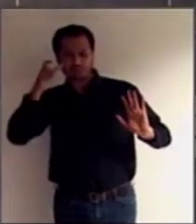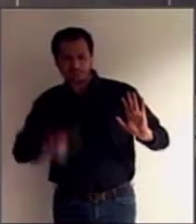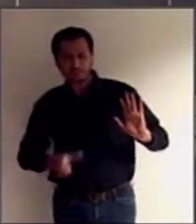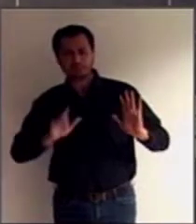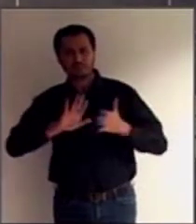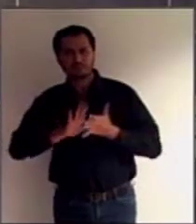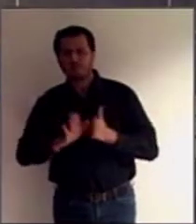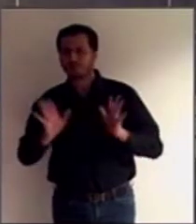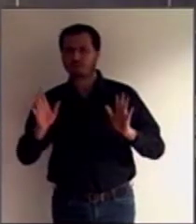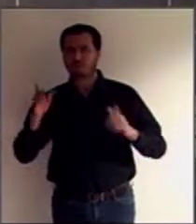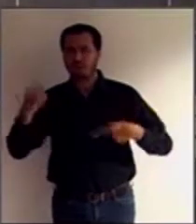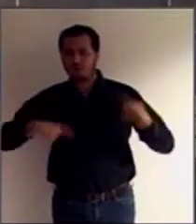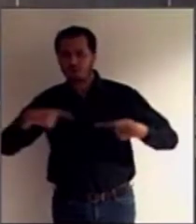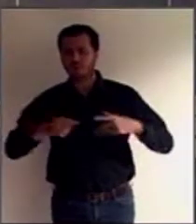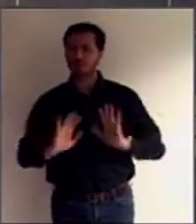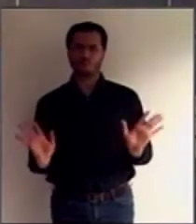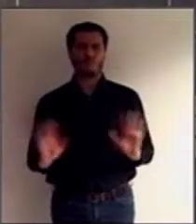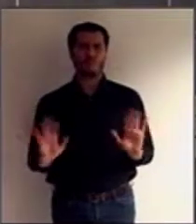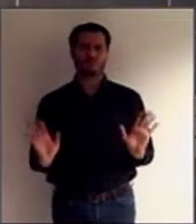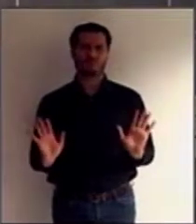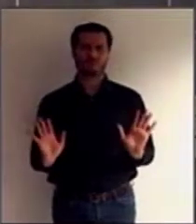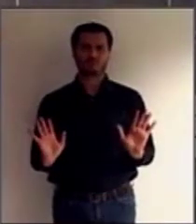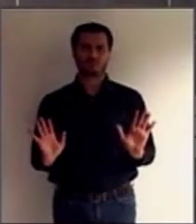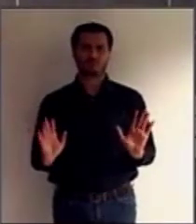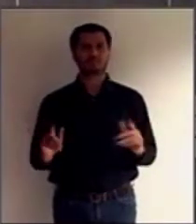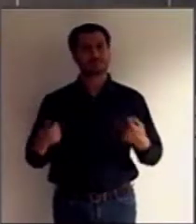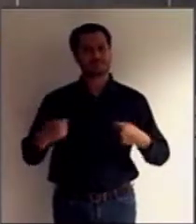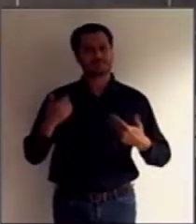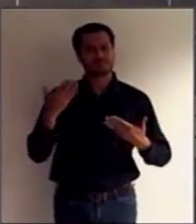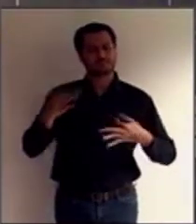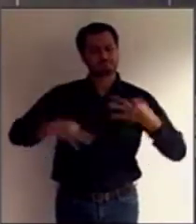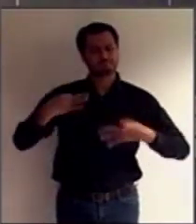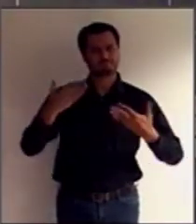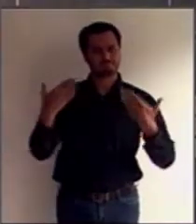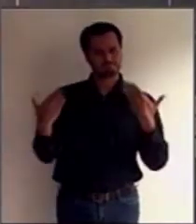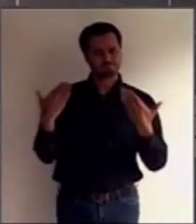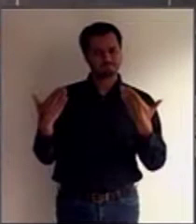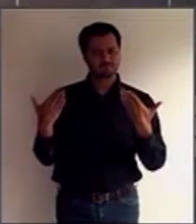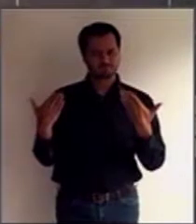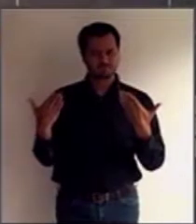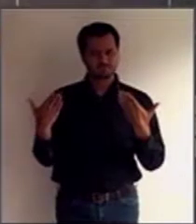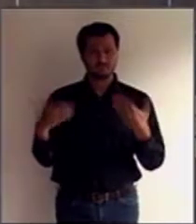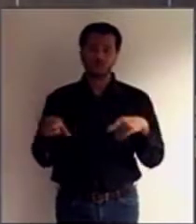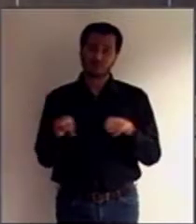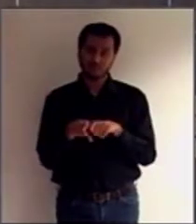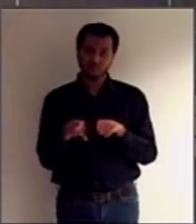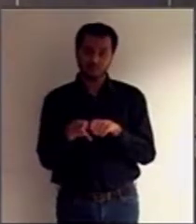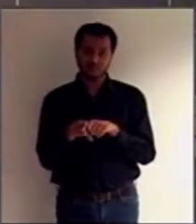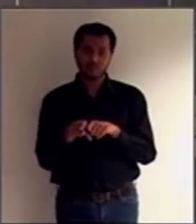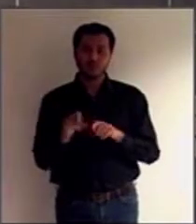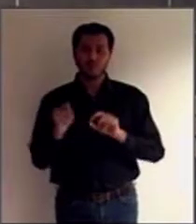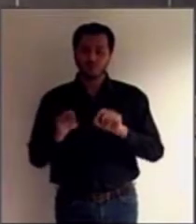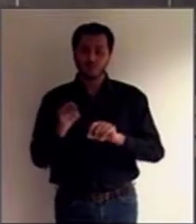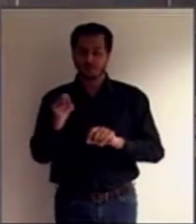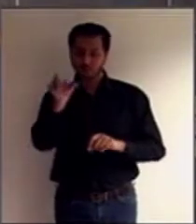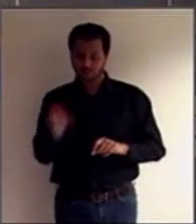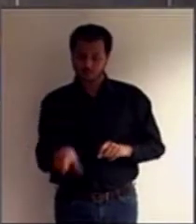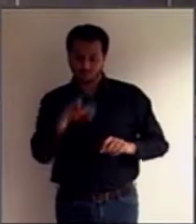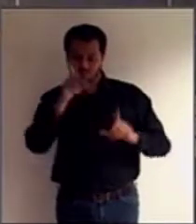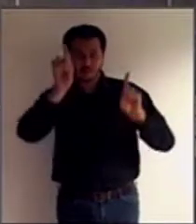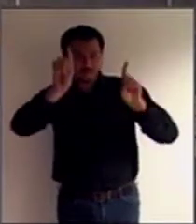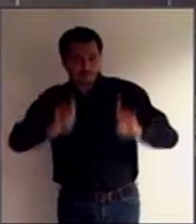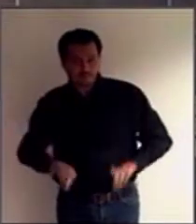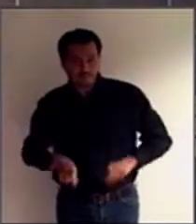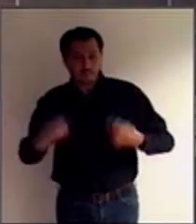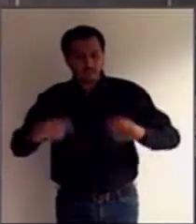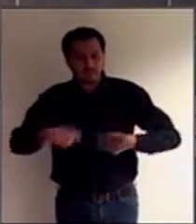A questão, também, desse apoio, da determinação desse apoio, do reconhecimento da necessidade desse apoio ser